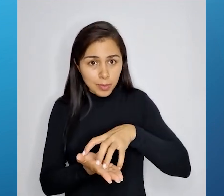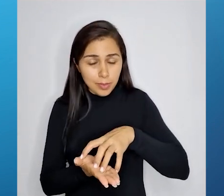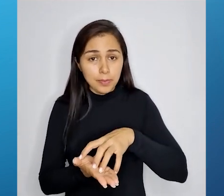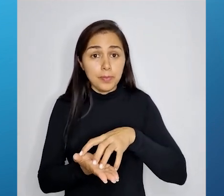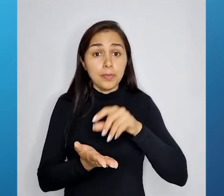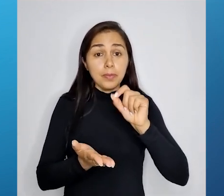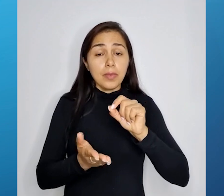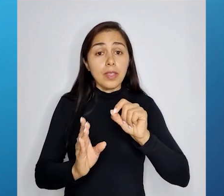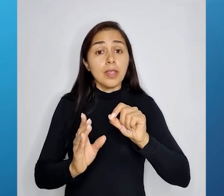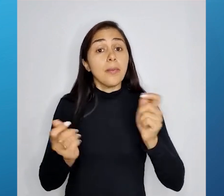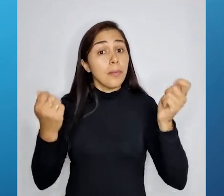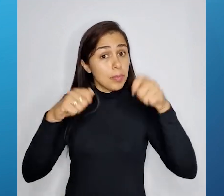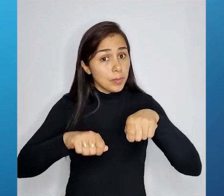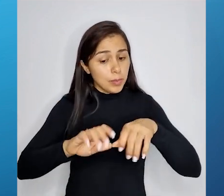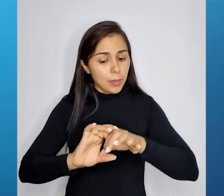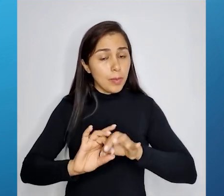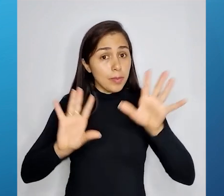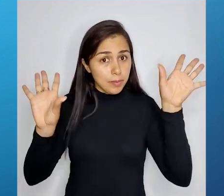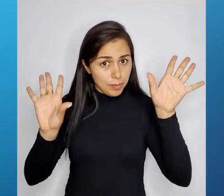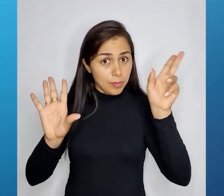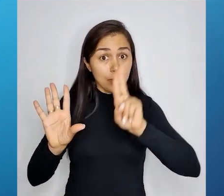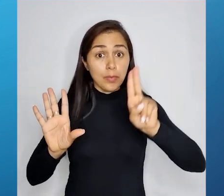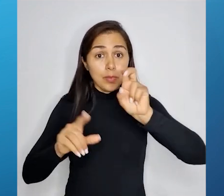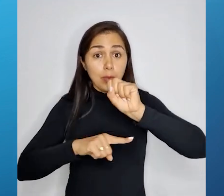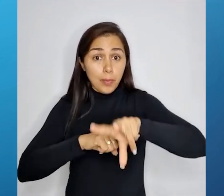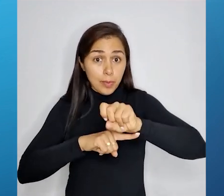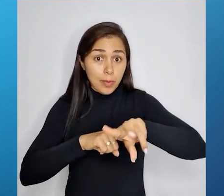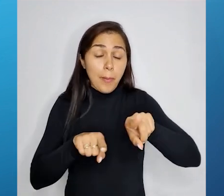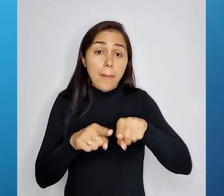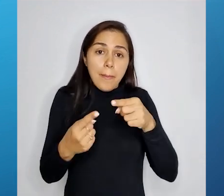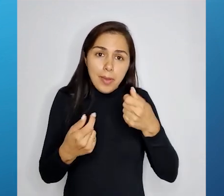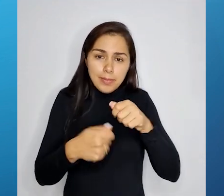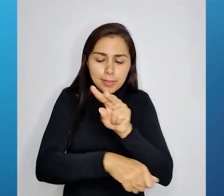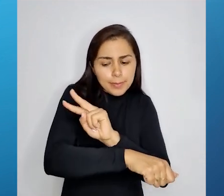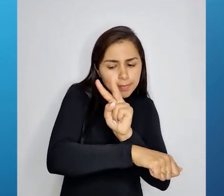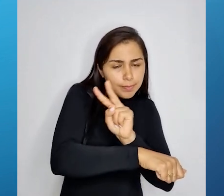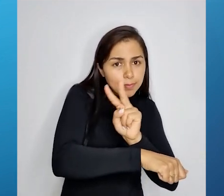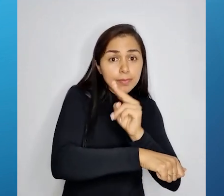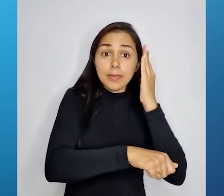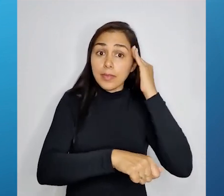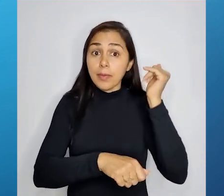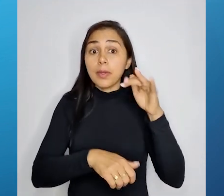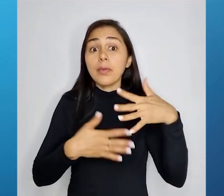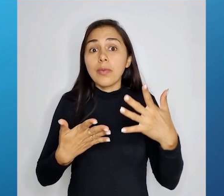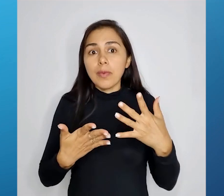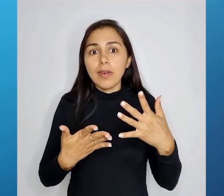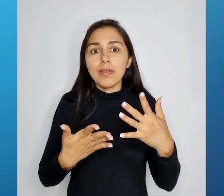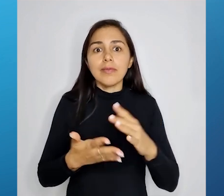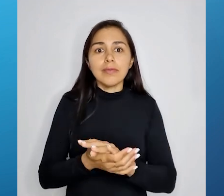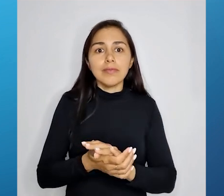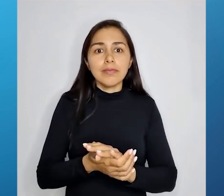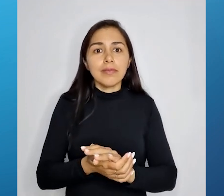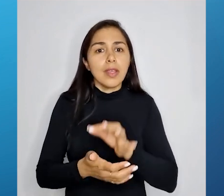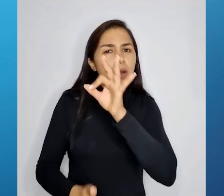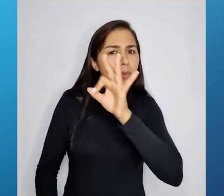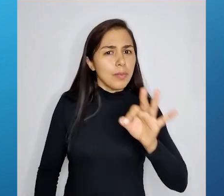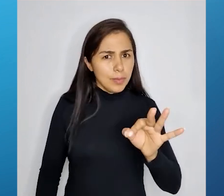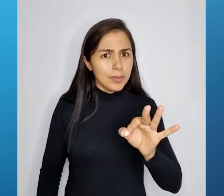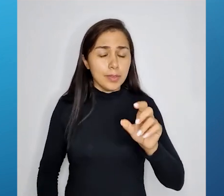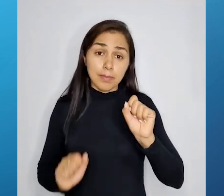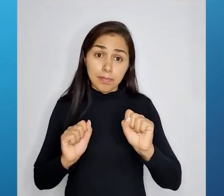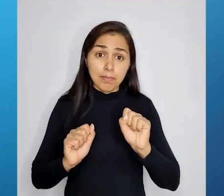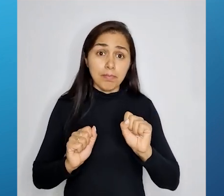produto, porém o fiscalizador precisa acompanhar qual é o poder de contaminação, como que ele vai ser